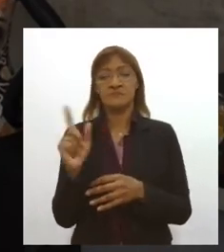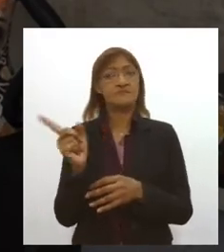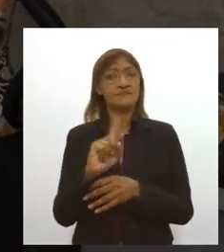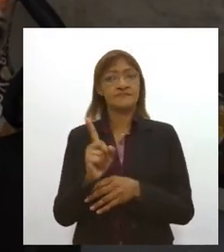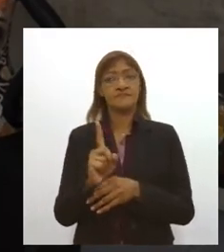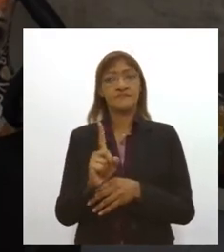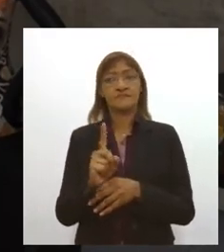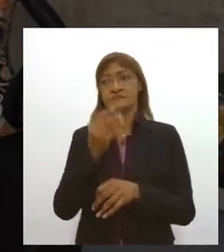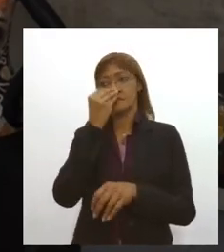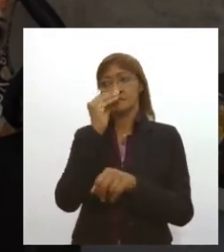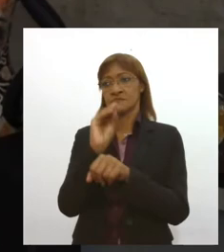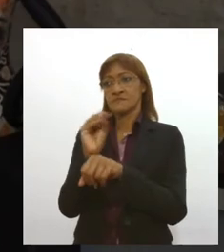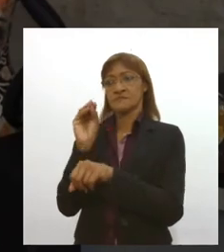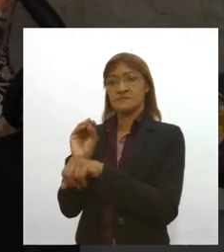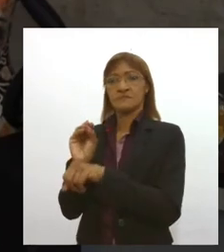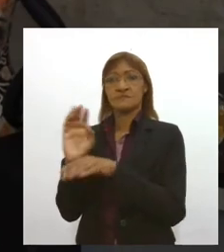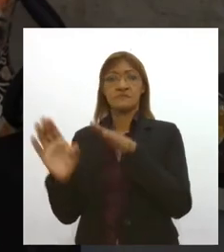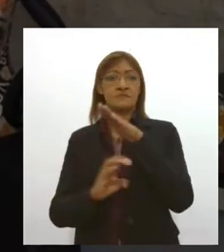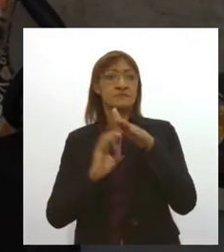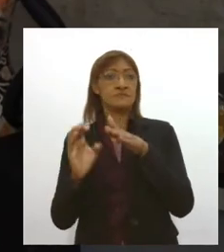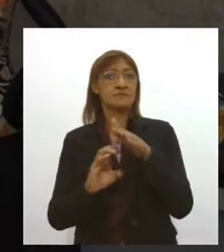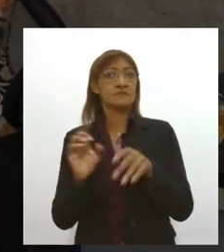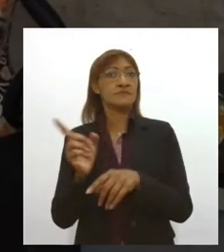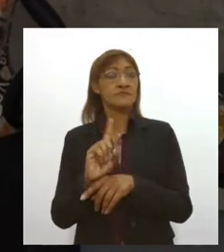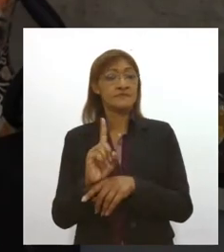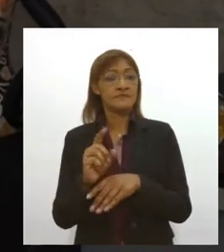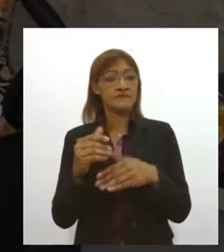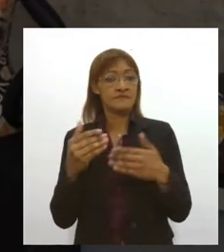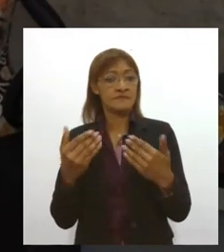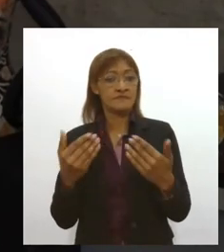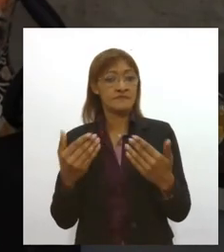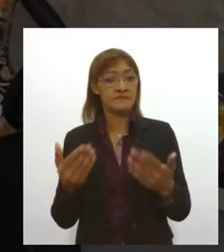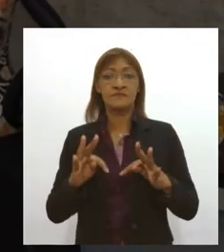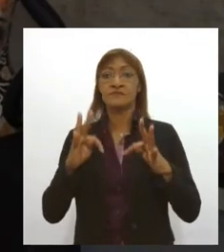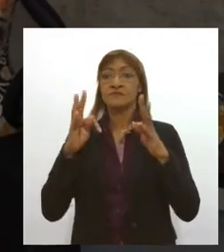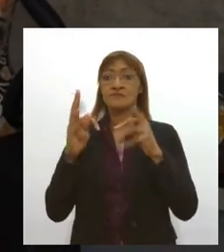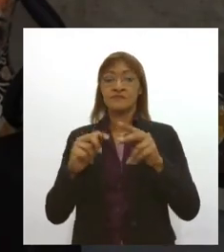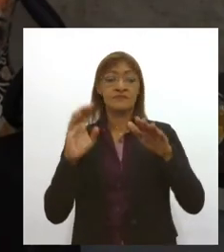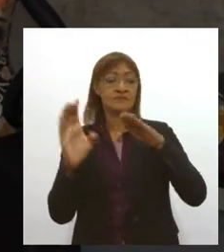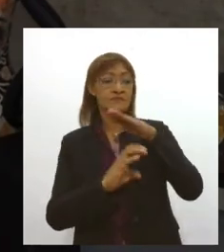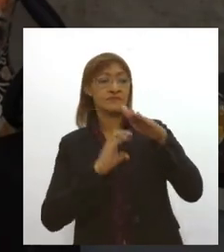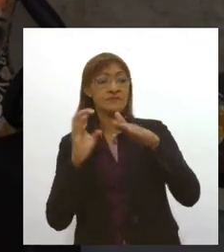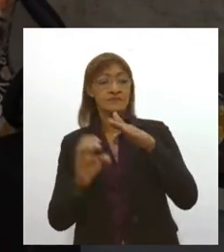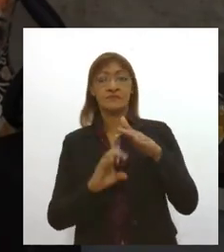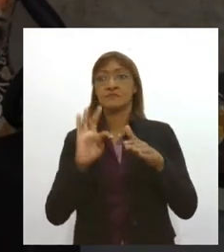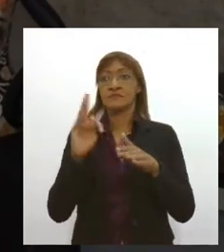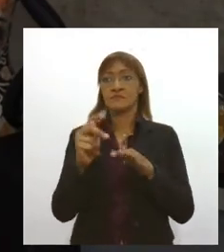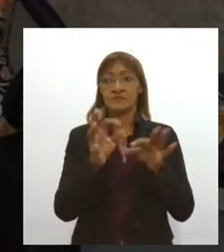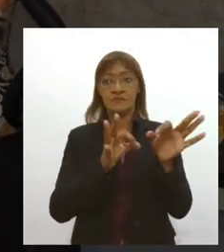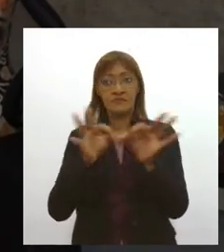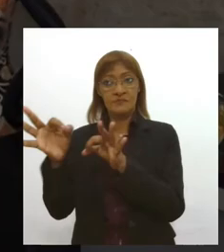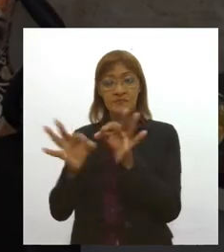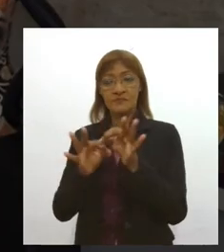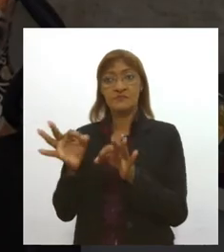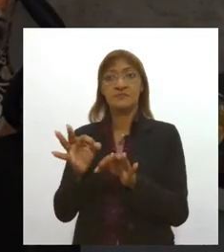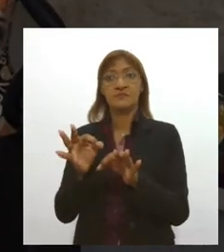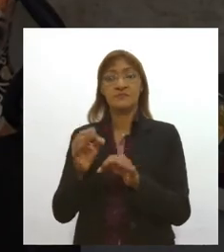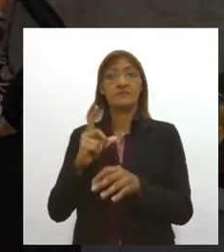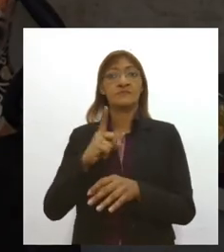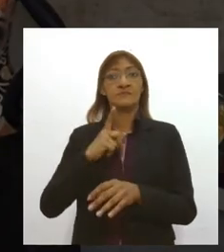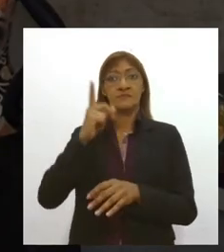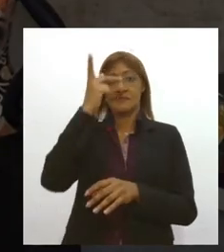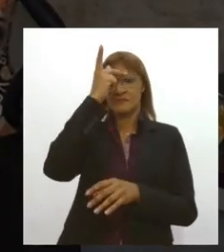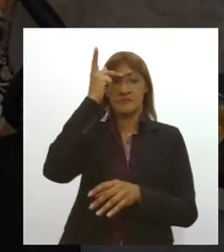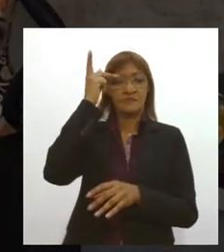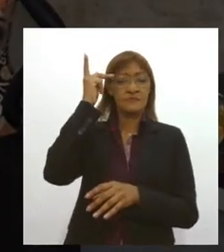abandonando todas as empresas que passarmos porque em todas as empresas em todas as organizações vamos encontrar pessoas boas